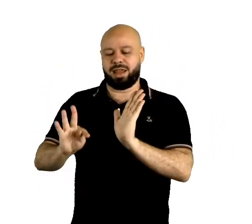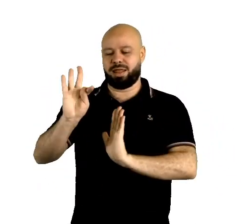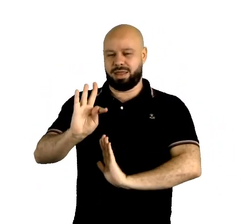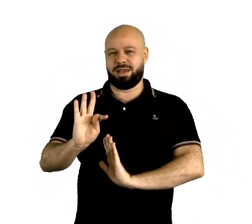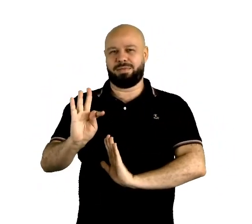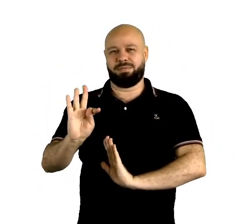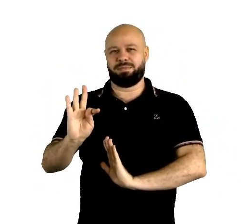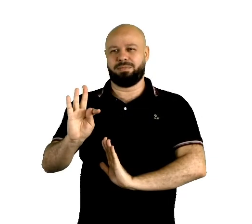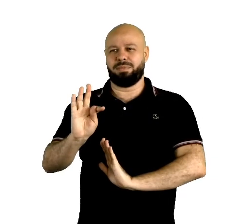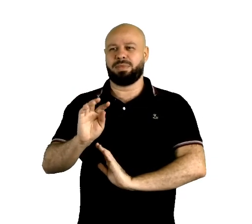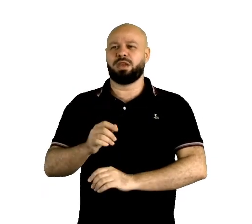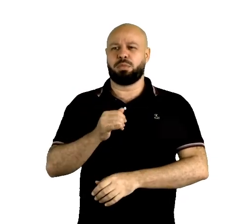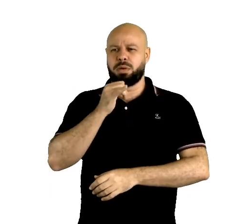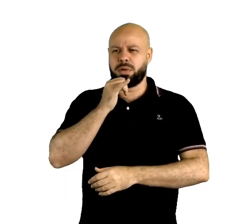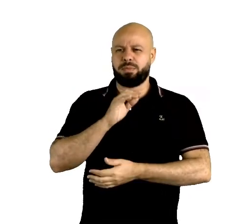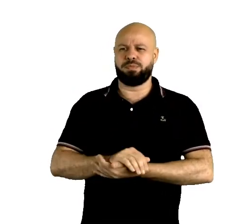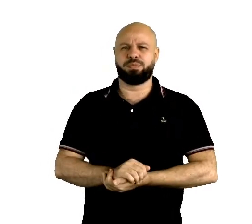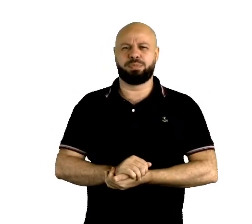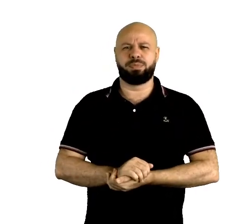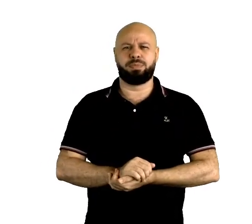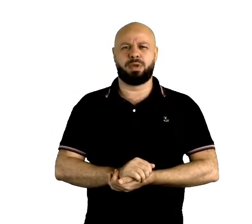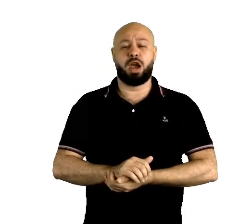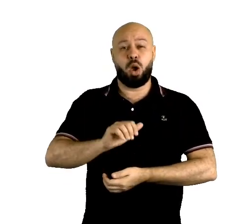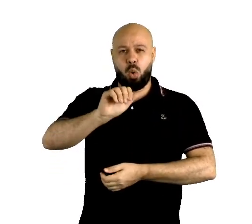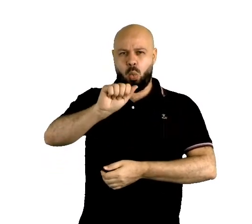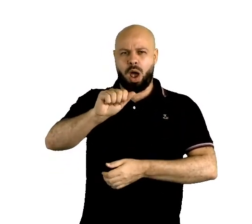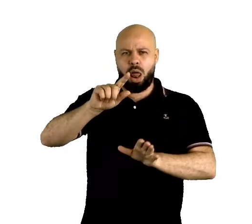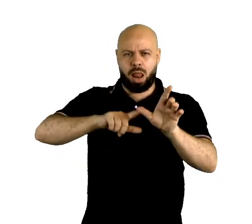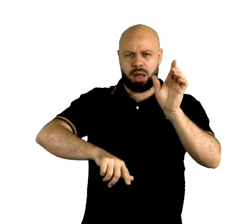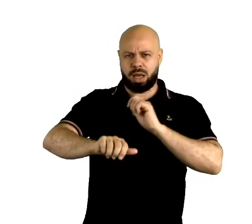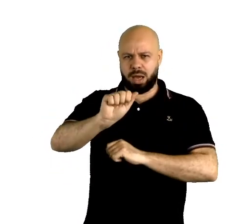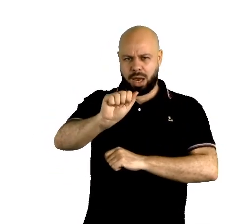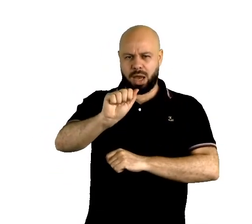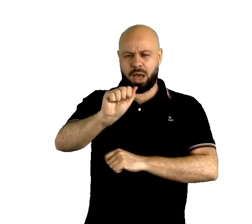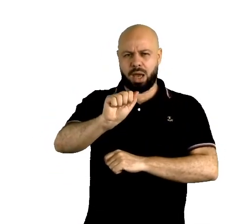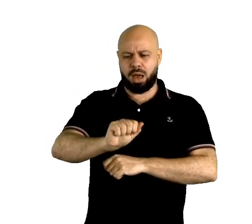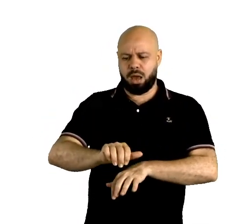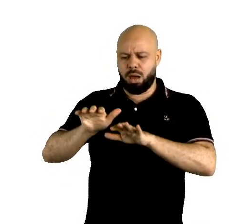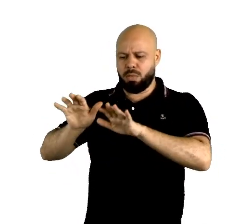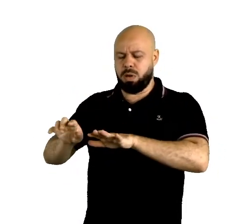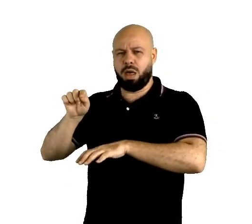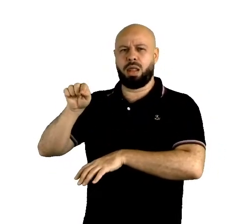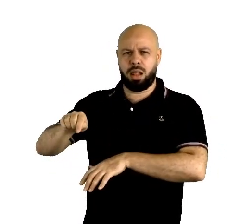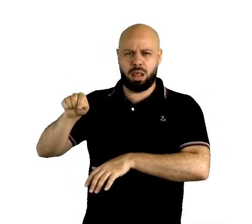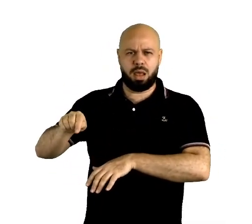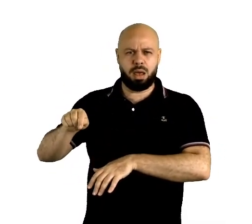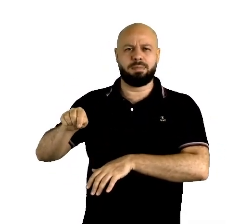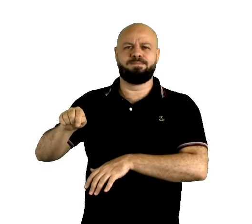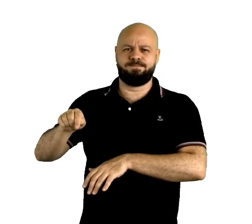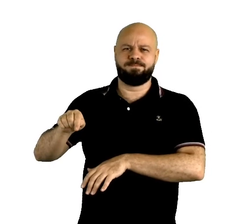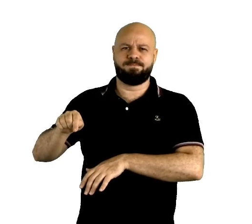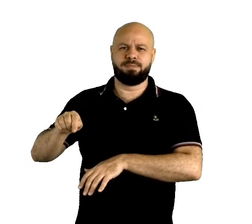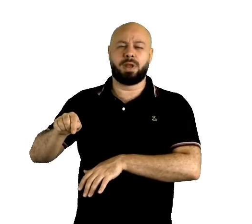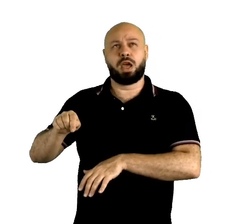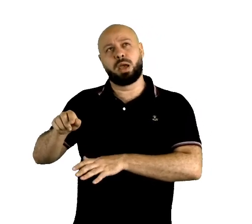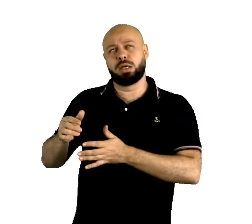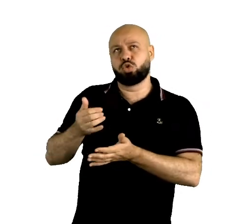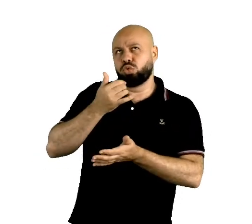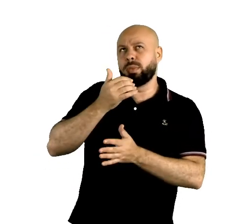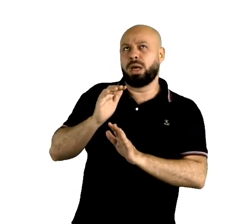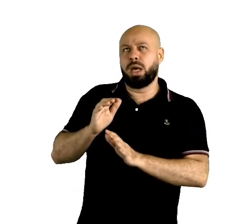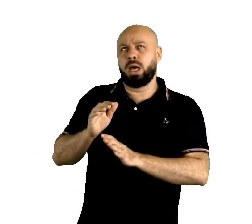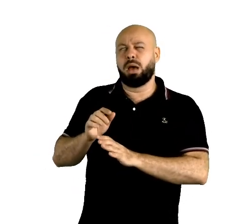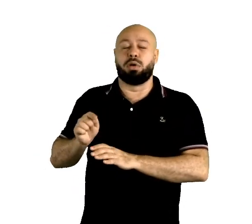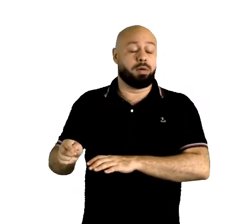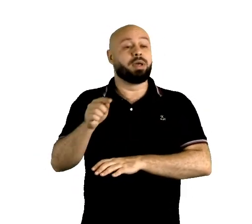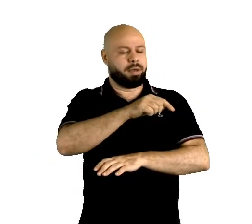aí a questão do A. O A no inglês britânico, ele é um pouco mais, perdão, no inglês